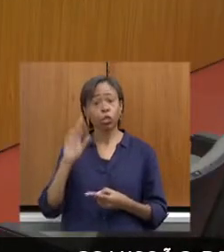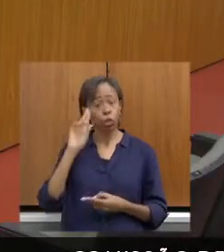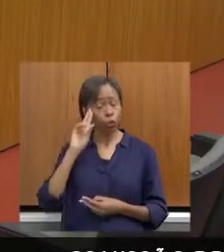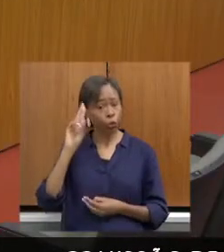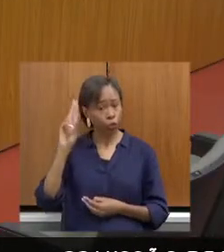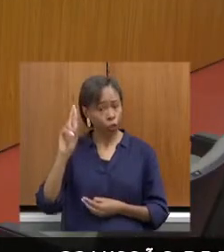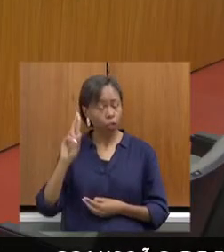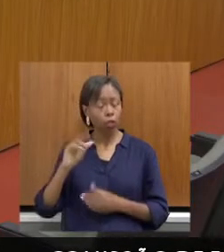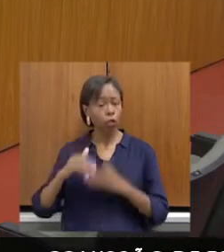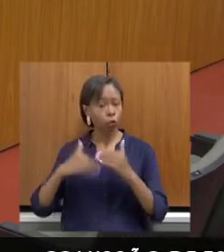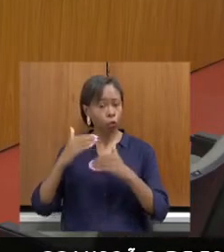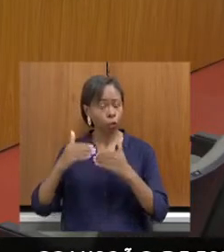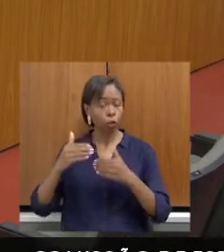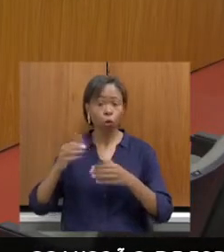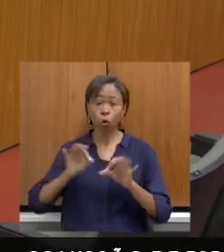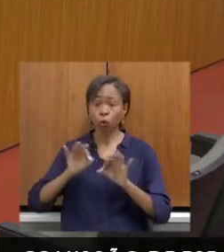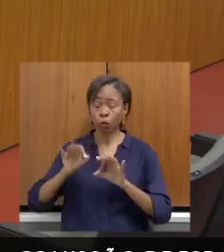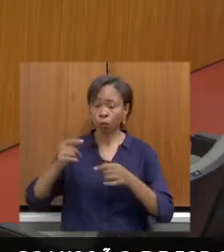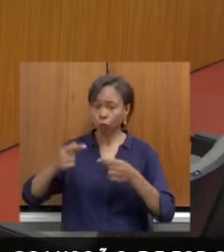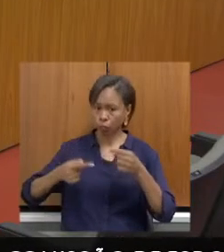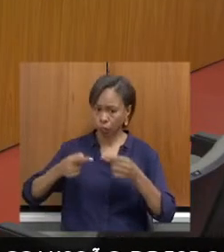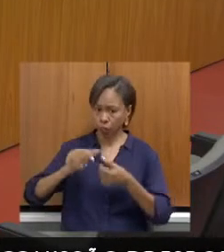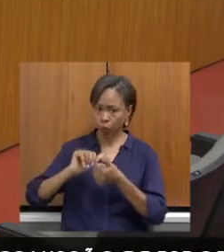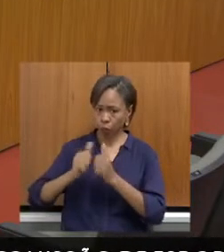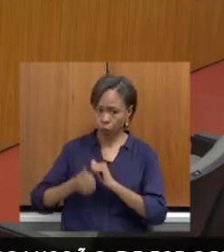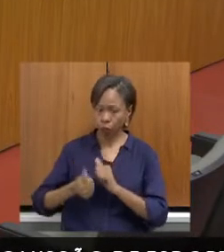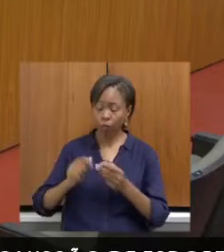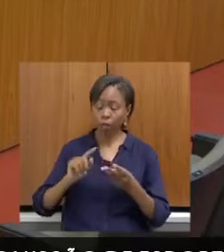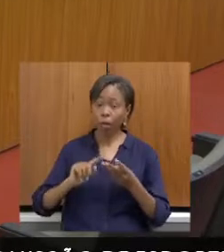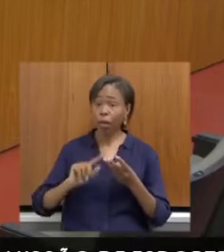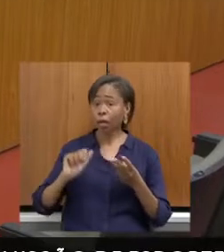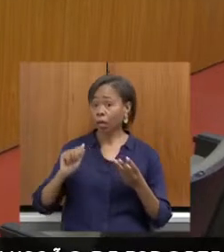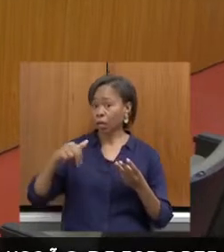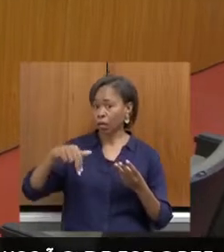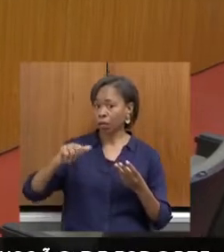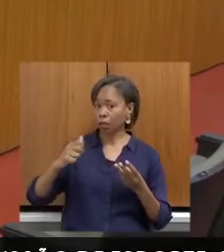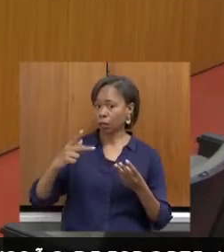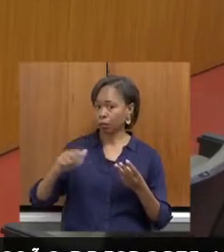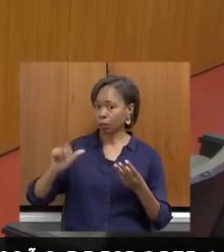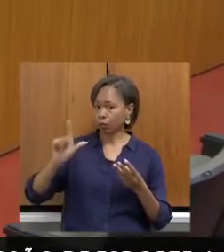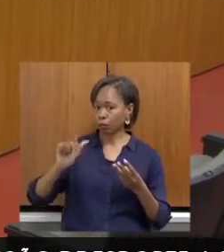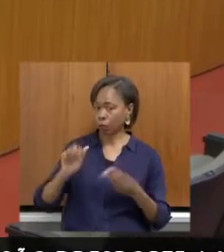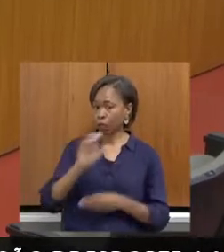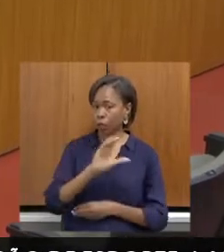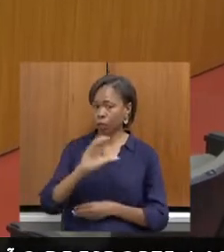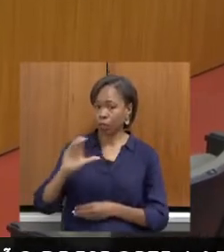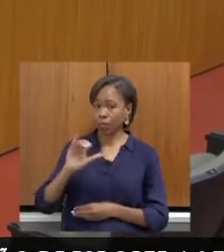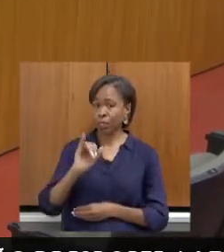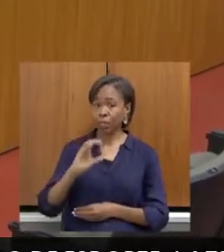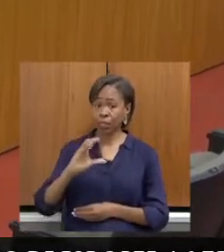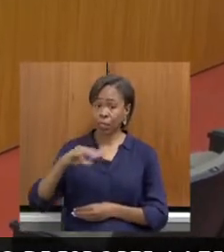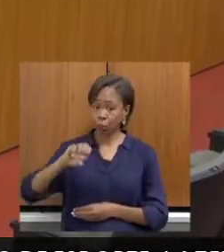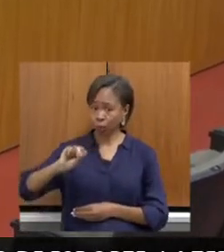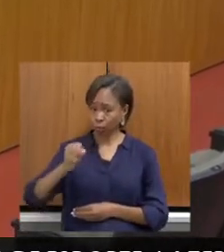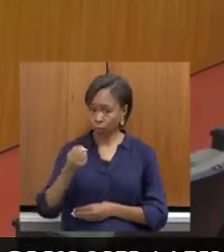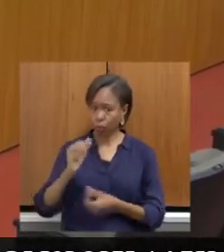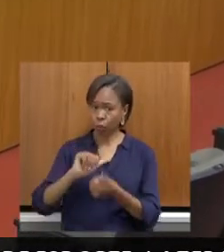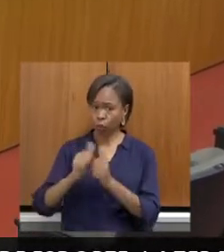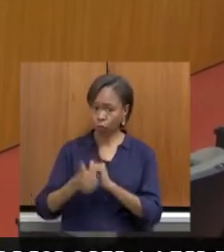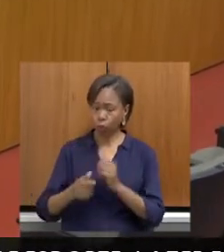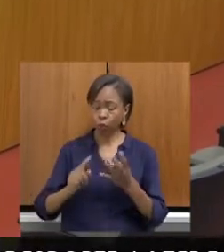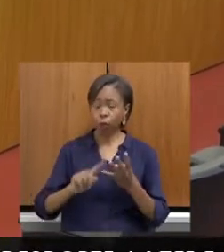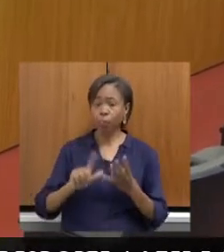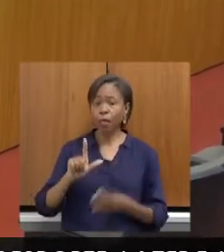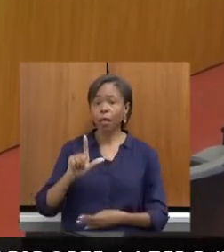Organizações Políticas Esportivas. A Ana Paula de Jesus, da coordenadora do ICMS Esportivo. Lilian Rocha de Souza,